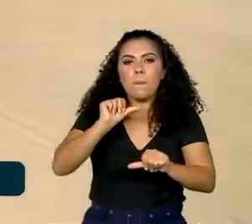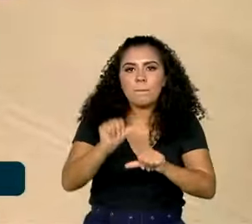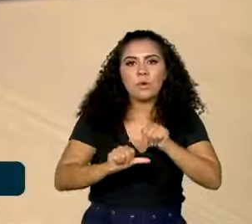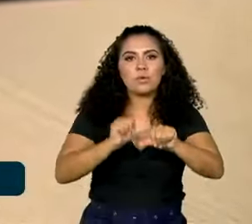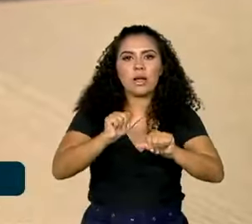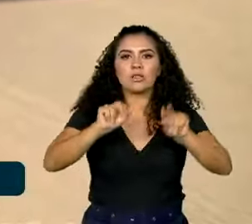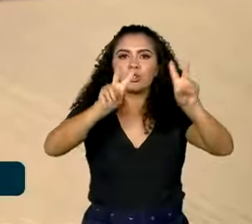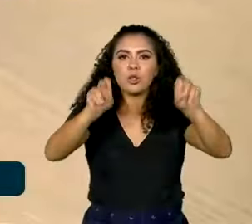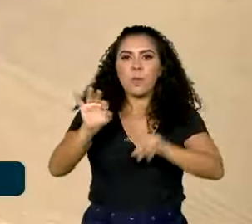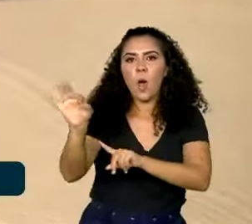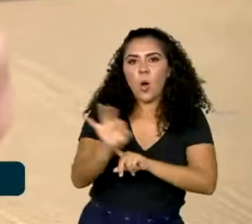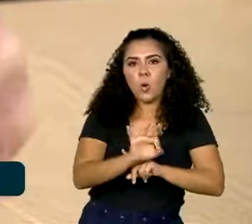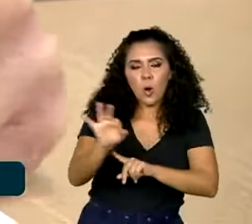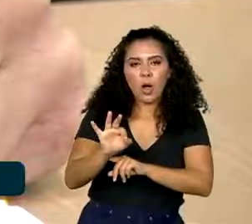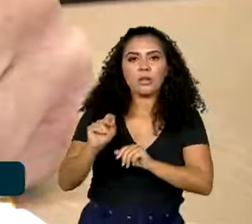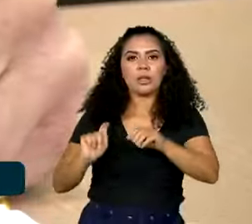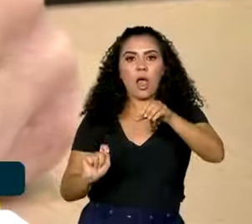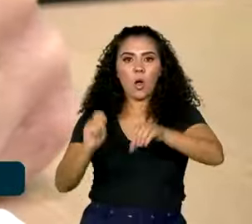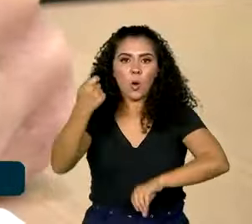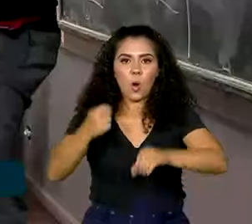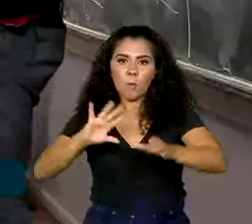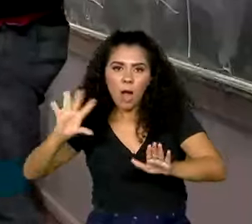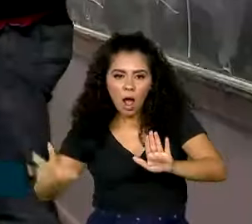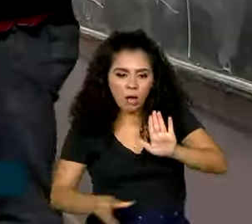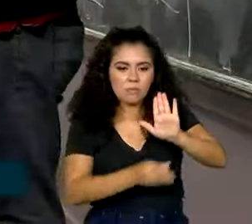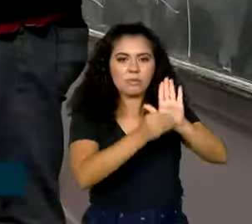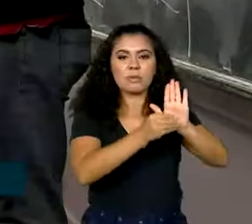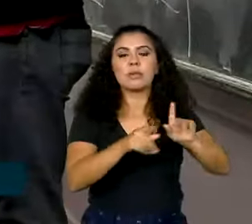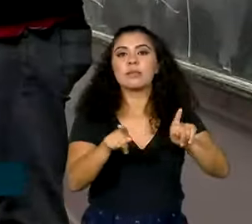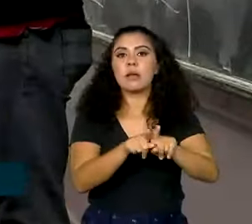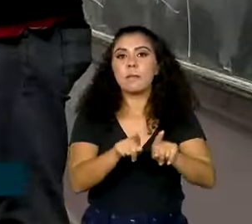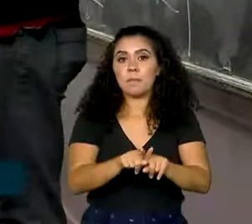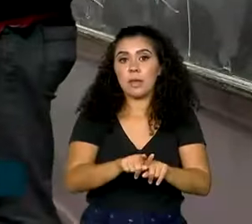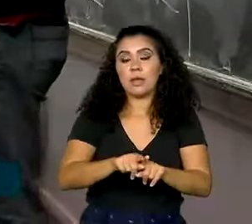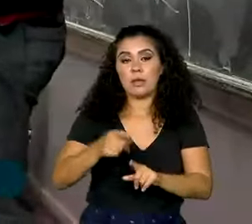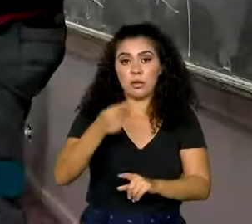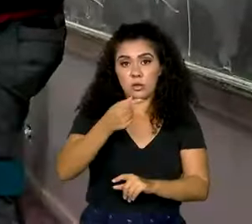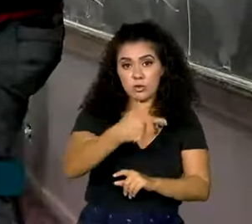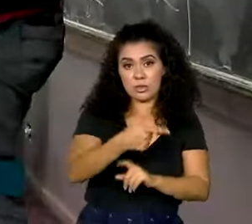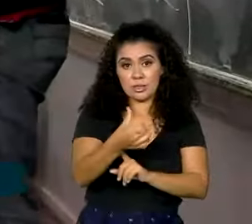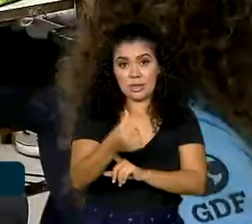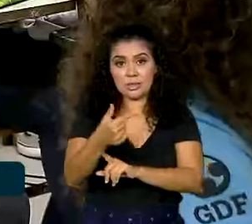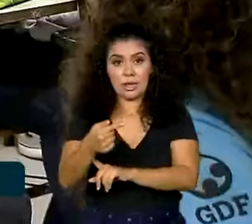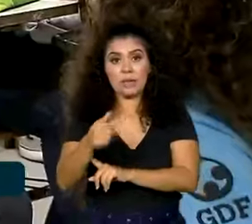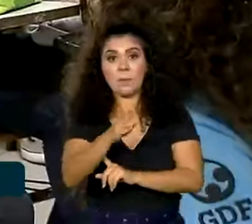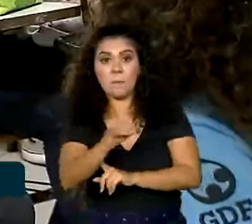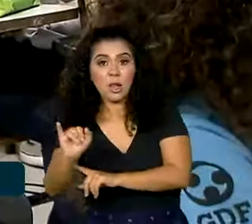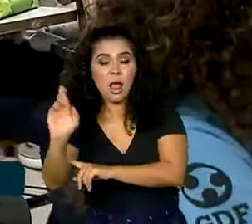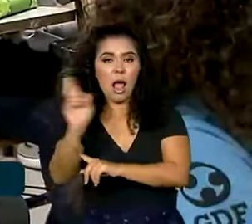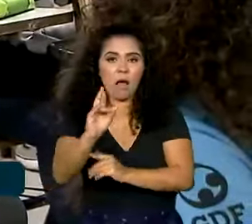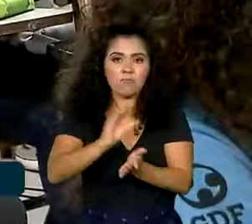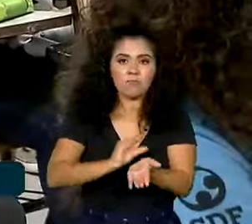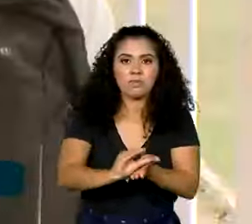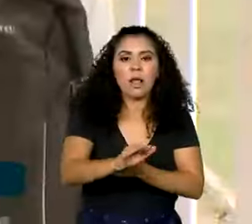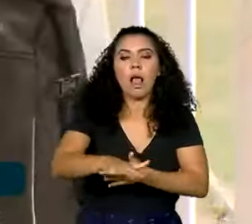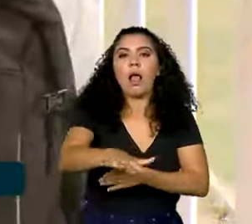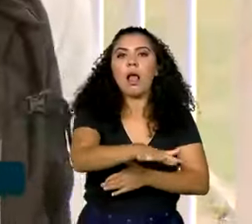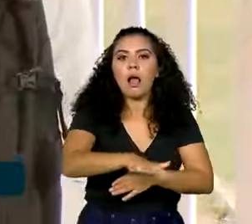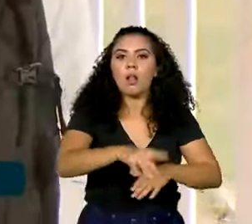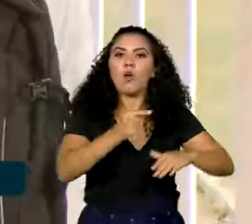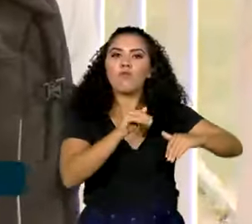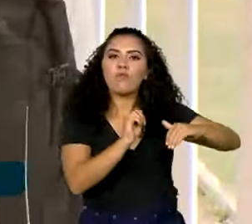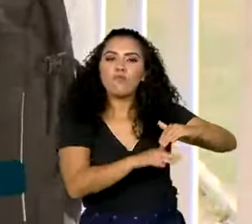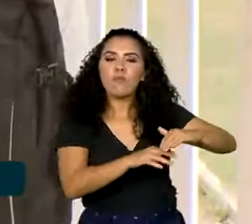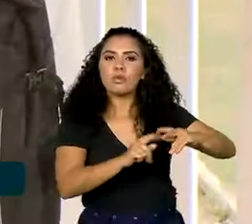incluiu os quilombolas, e o investimento de mais de 267 bilhões de reais no Fundo de Manutenção e